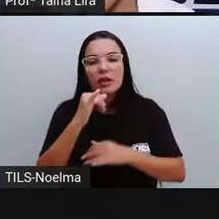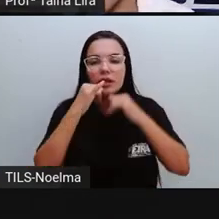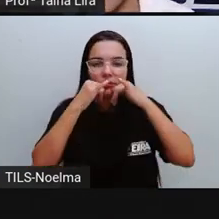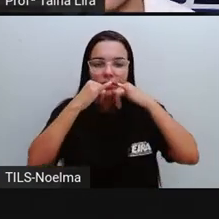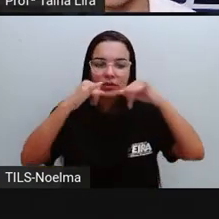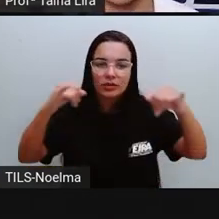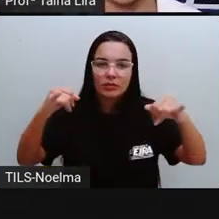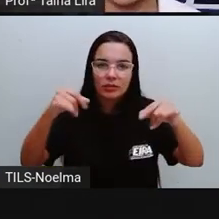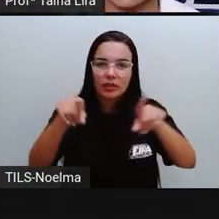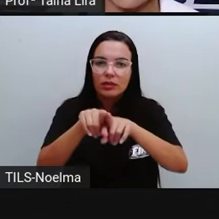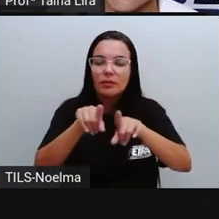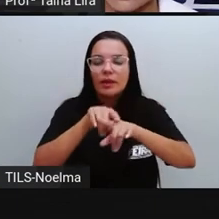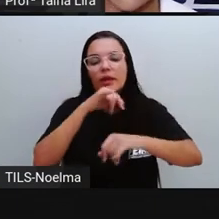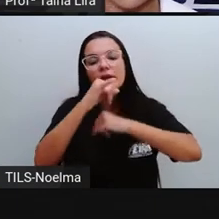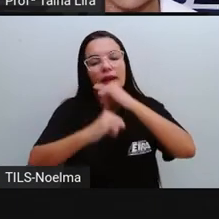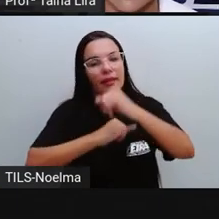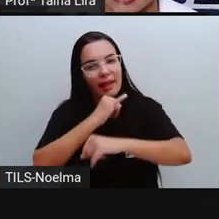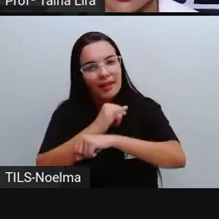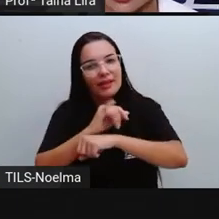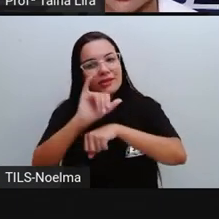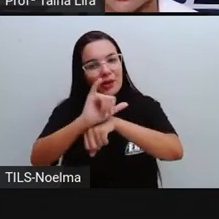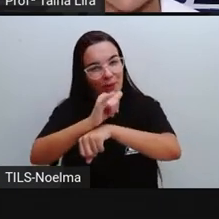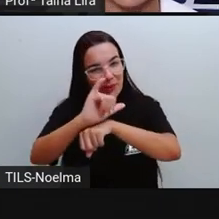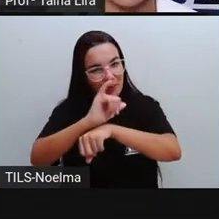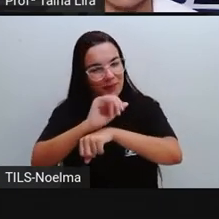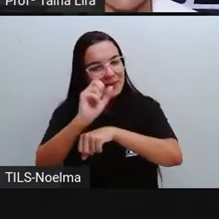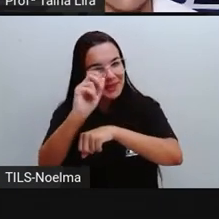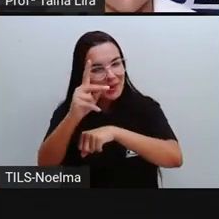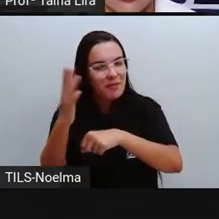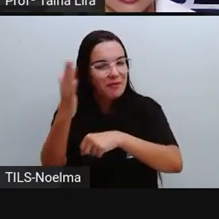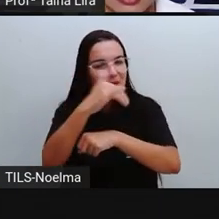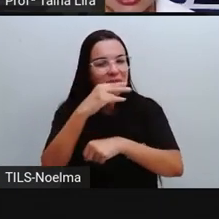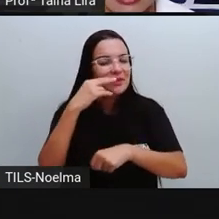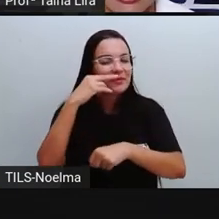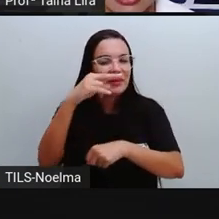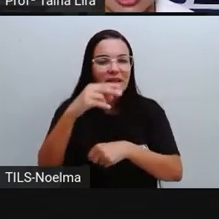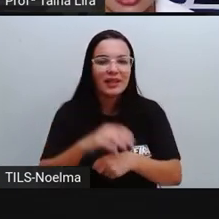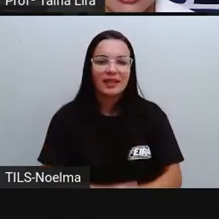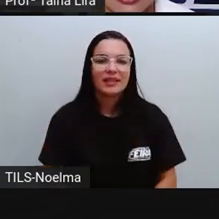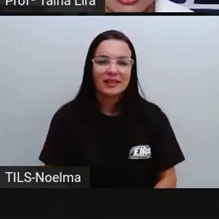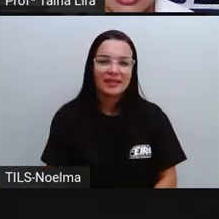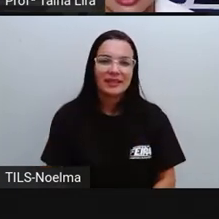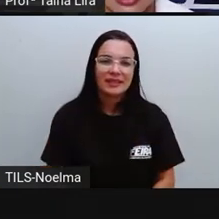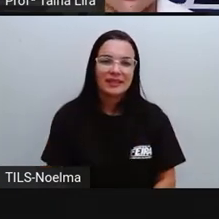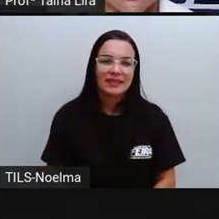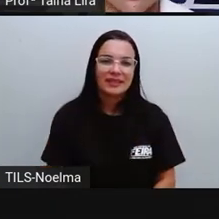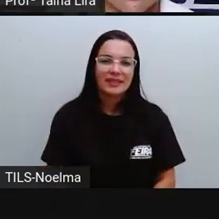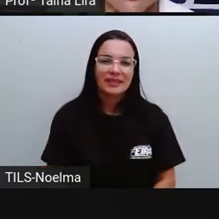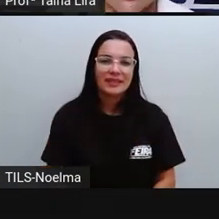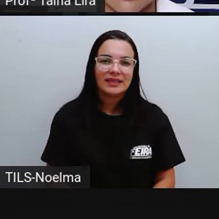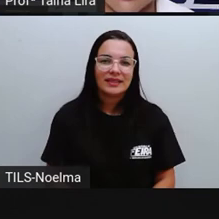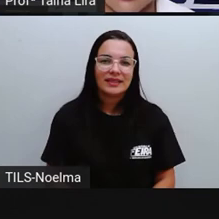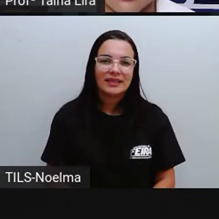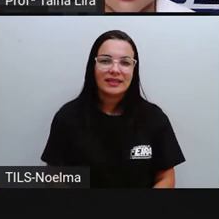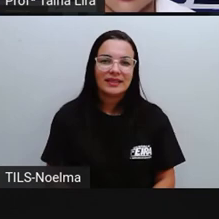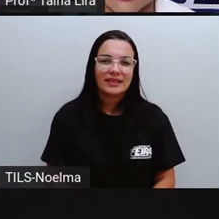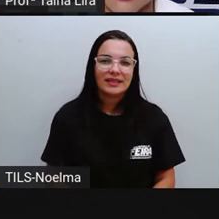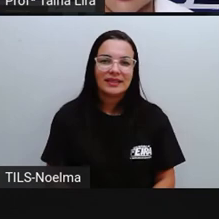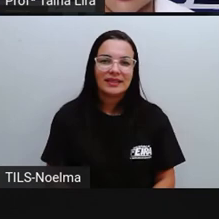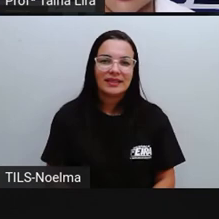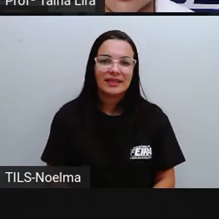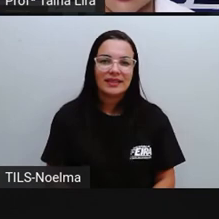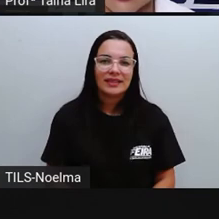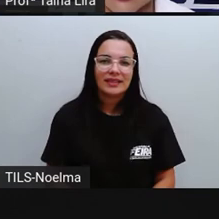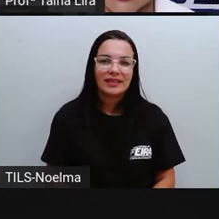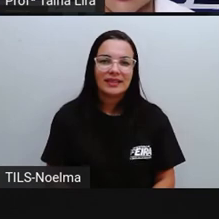publicitário no YouTube. Sabiam disso? Então, vamos ver esse aqui do iFood. Olha lá. Eu gostaria de fazer um pedido. Basta!